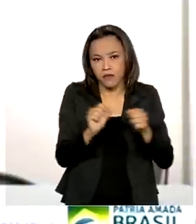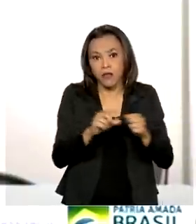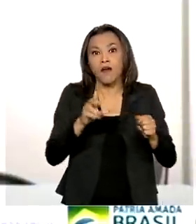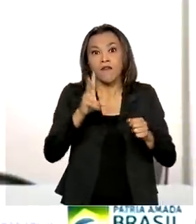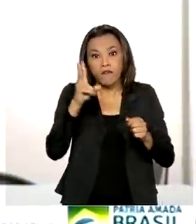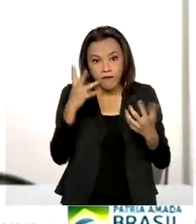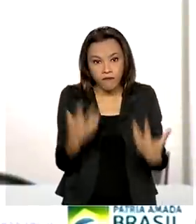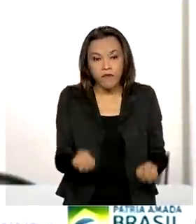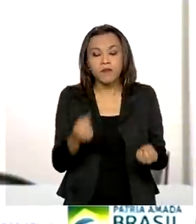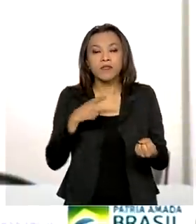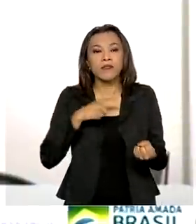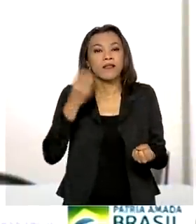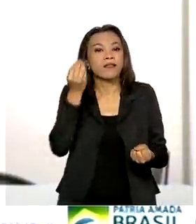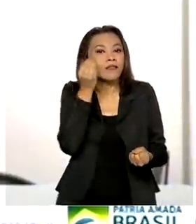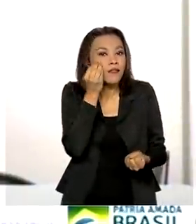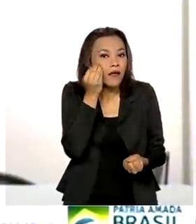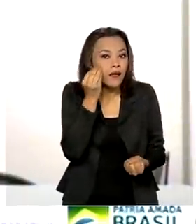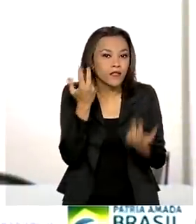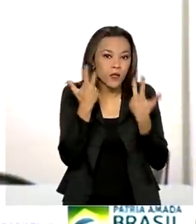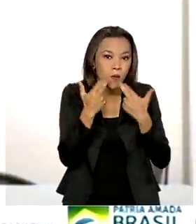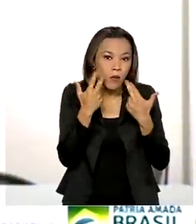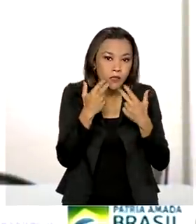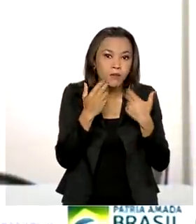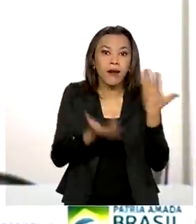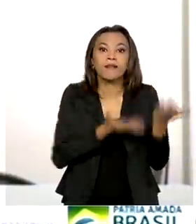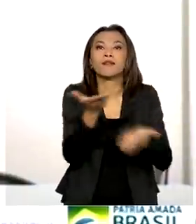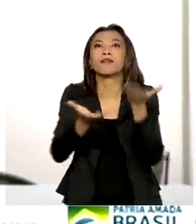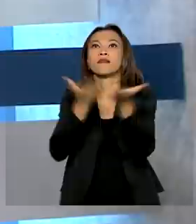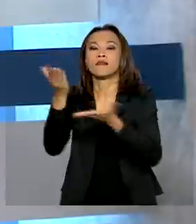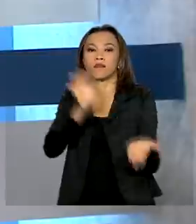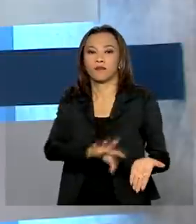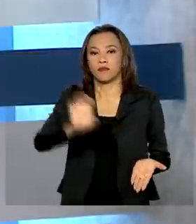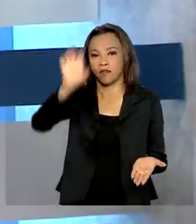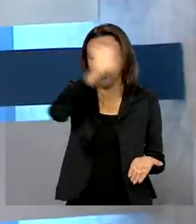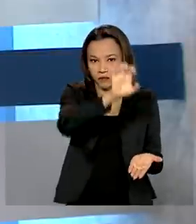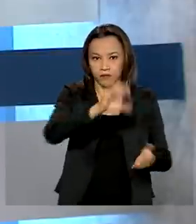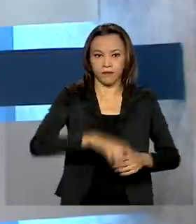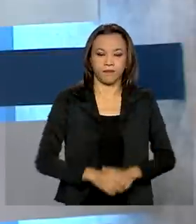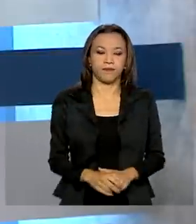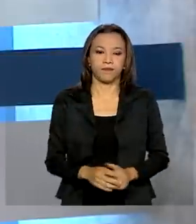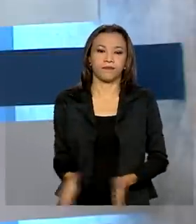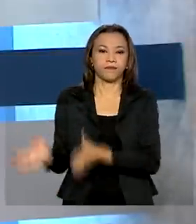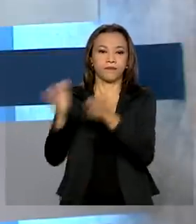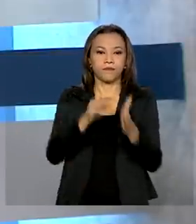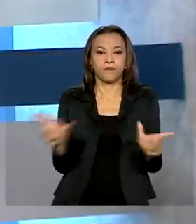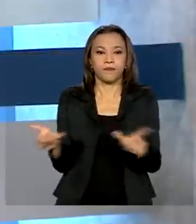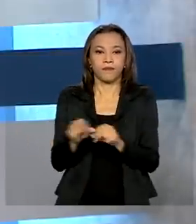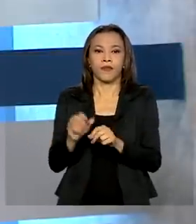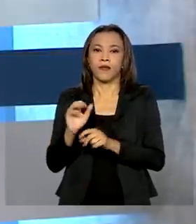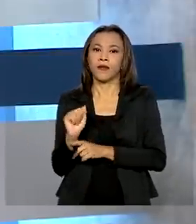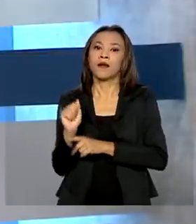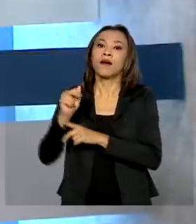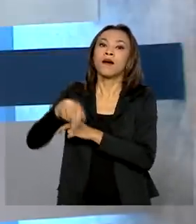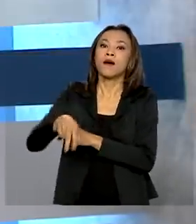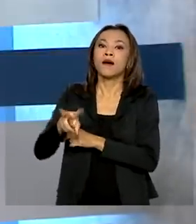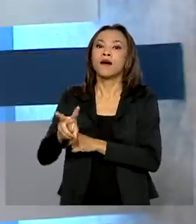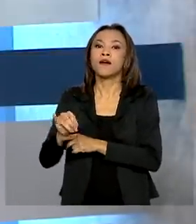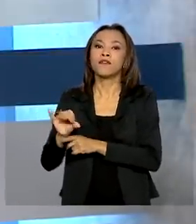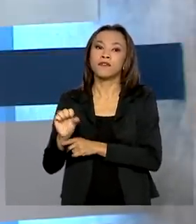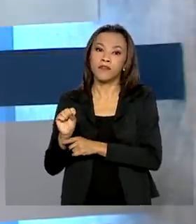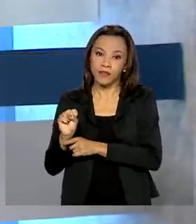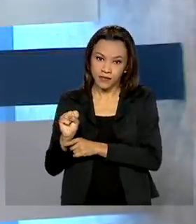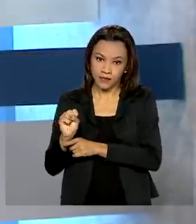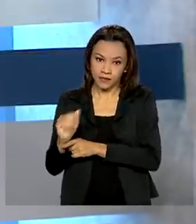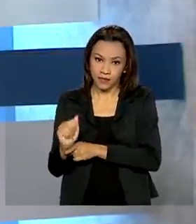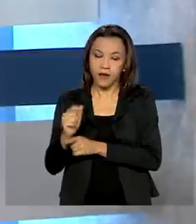testes normalmente para atender as demandas dos estados. E a Agência Nacional de Vigilância Sanitária lançou um guia